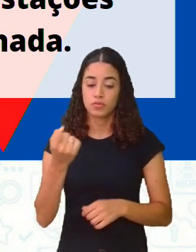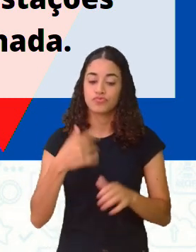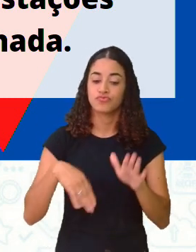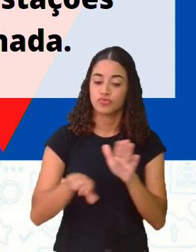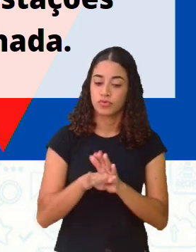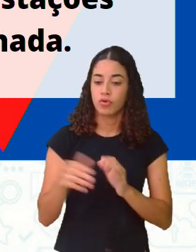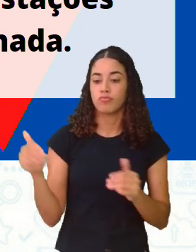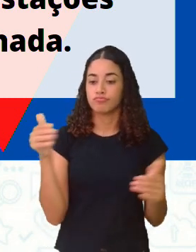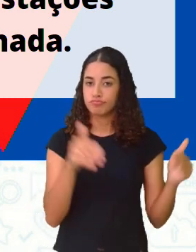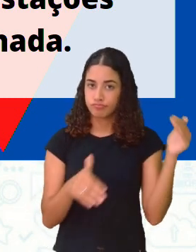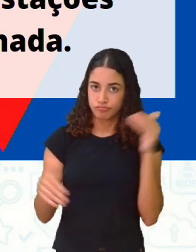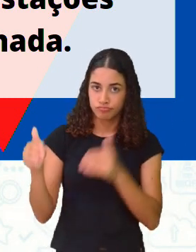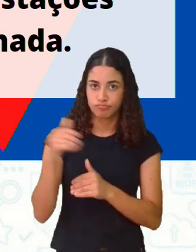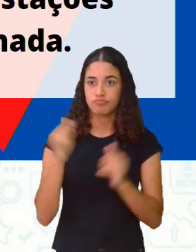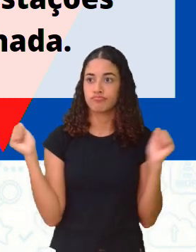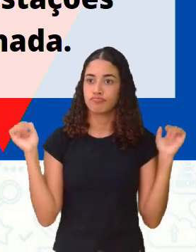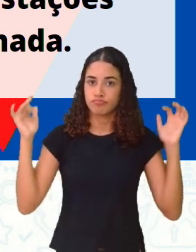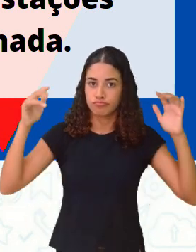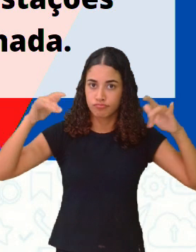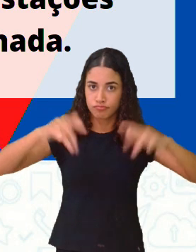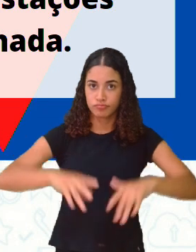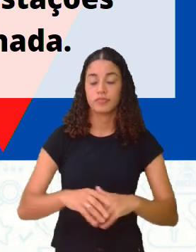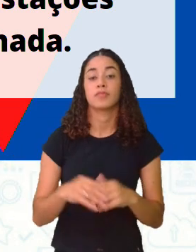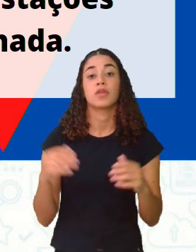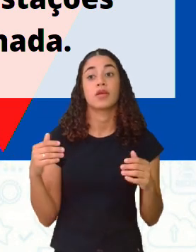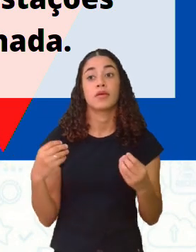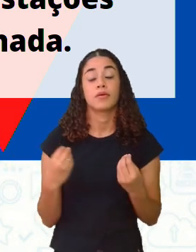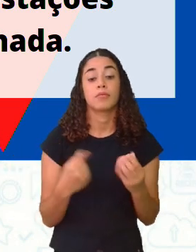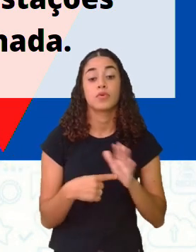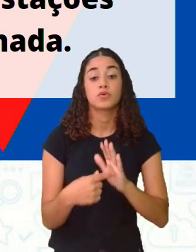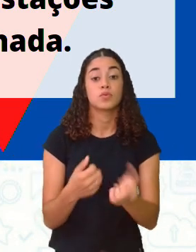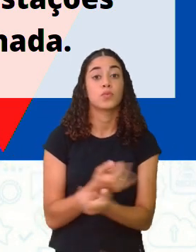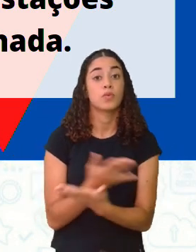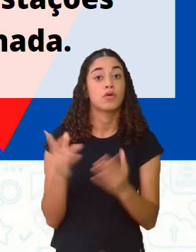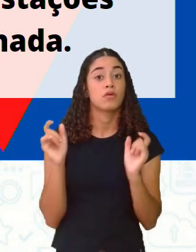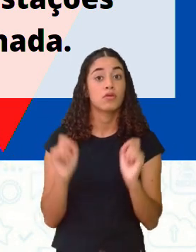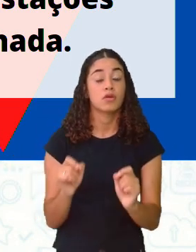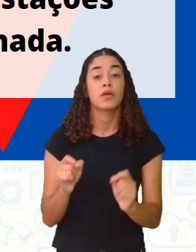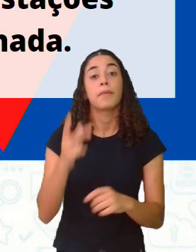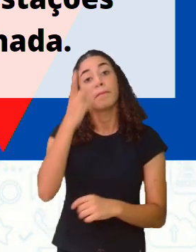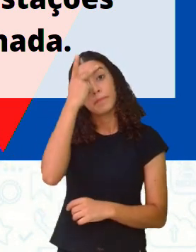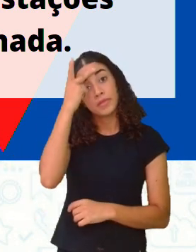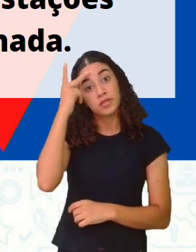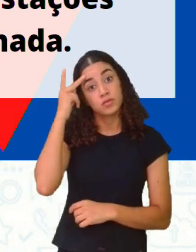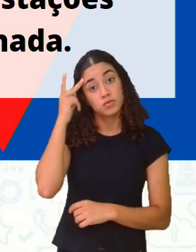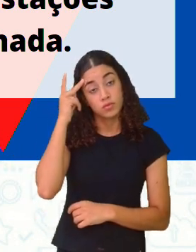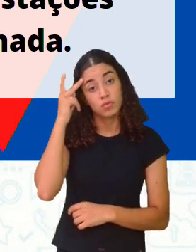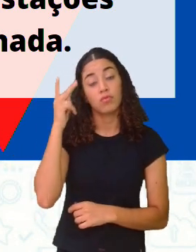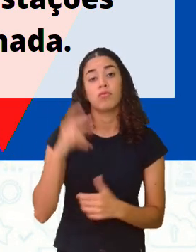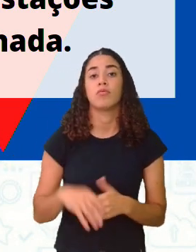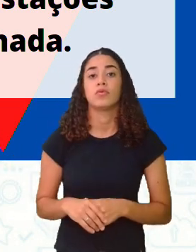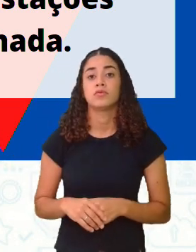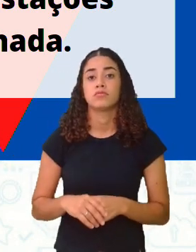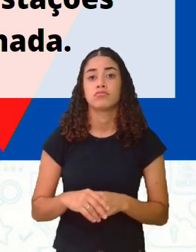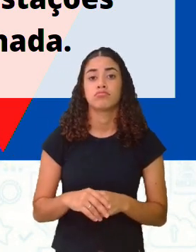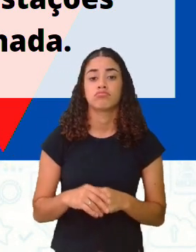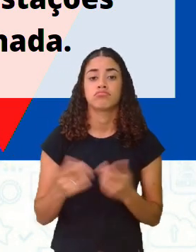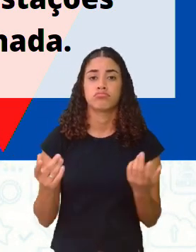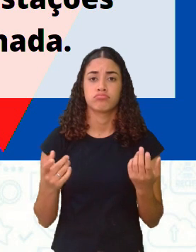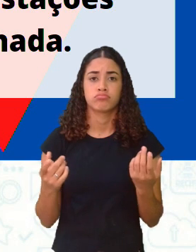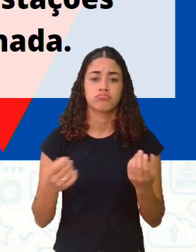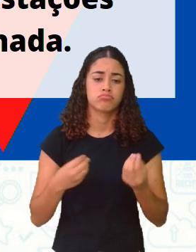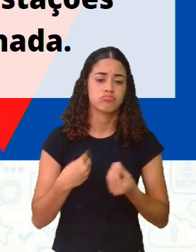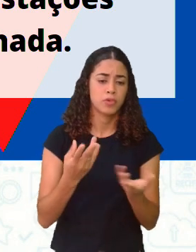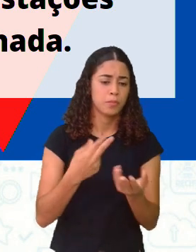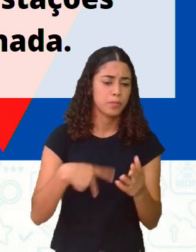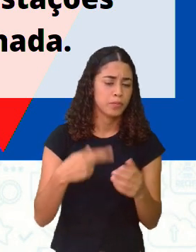catequizando também, trazendo pessoas, né? Catequizando, fazendo proselitismo